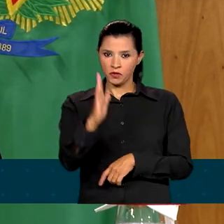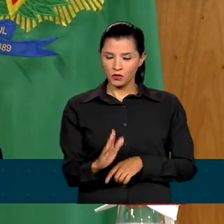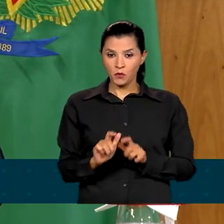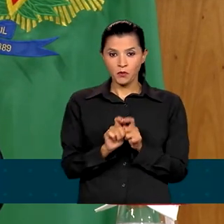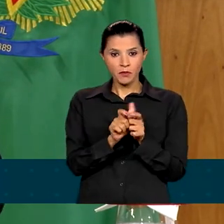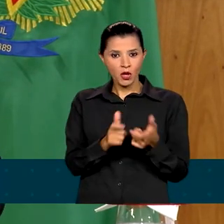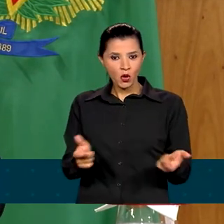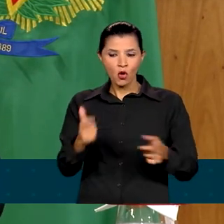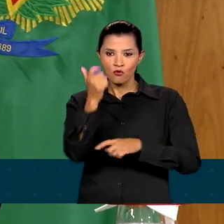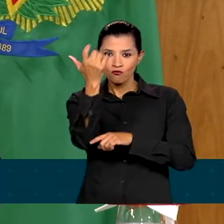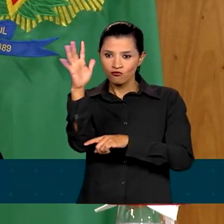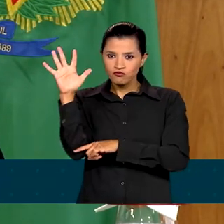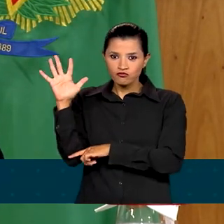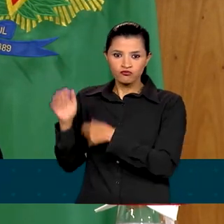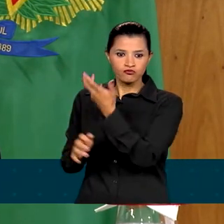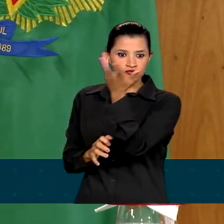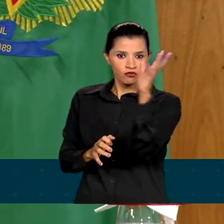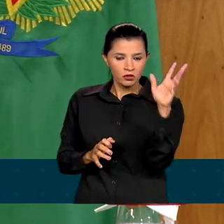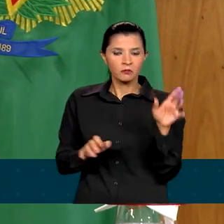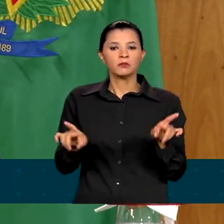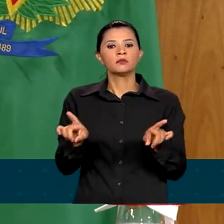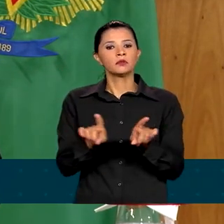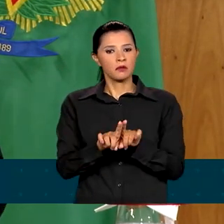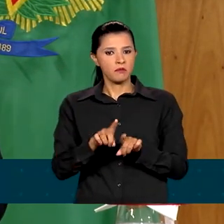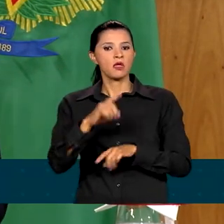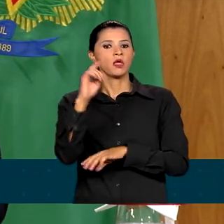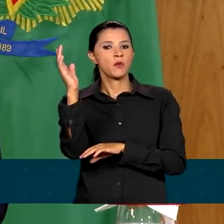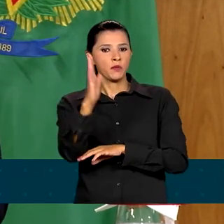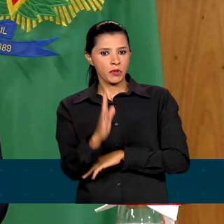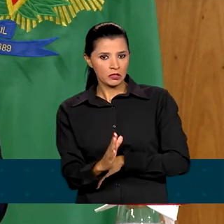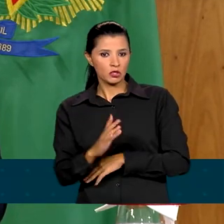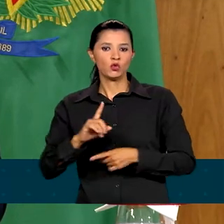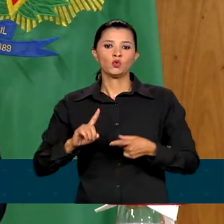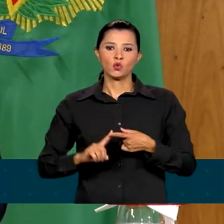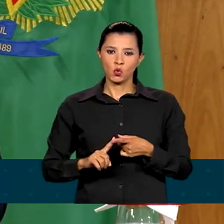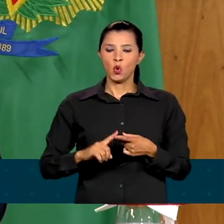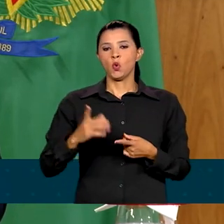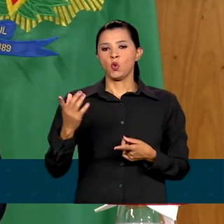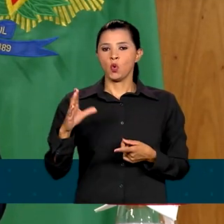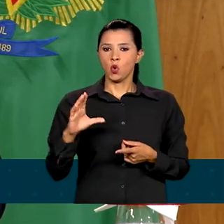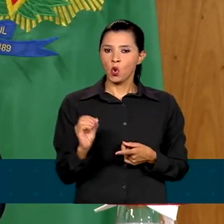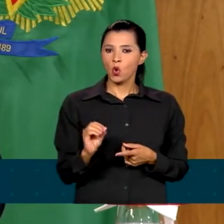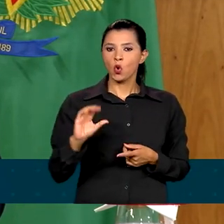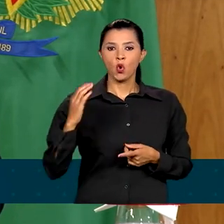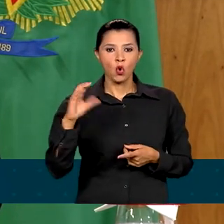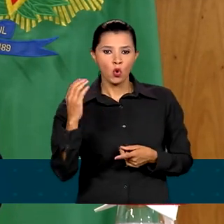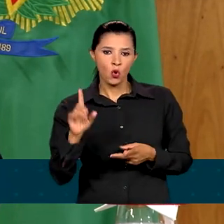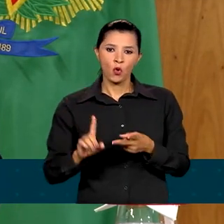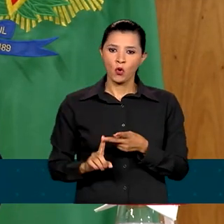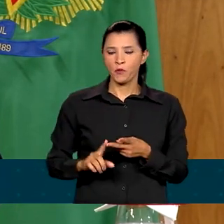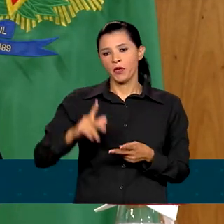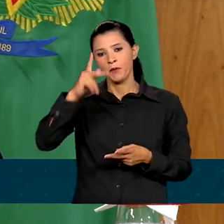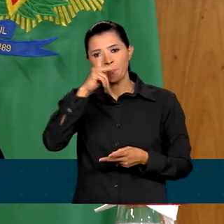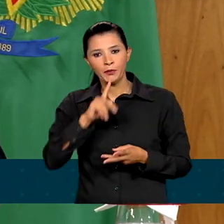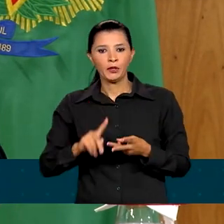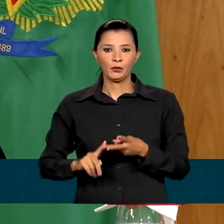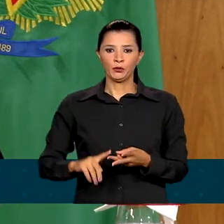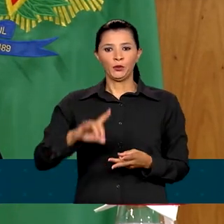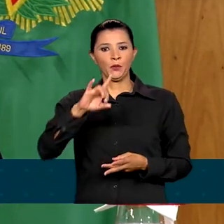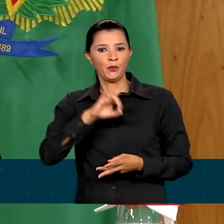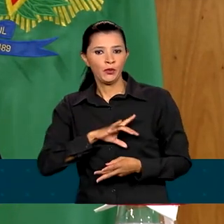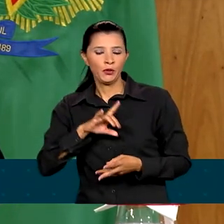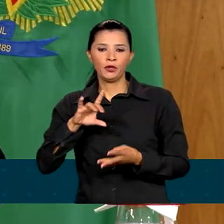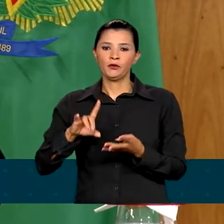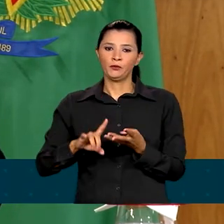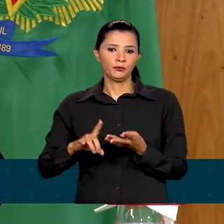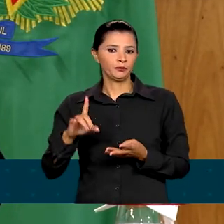de floresta tropical, mas o Brasil, junto com Colômbia, com o Peru, com Bolívia, com